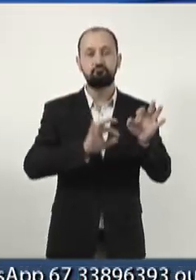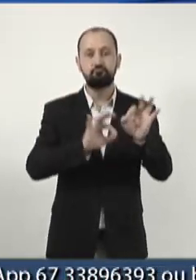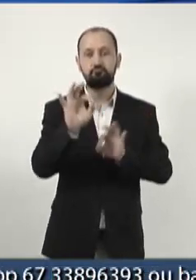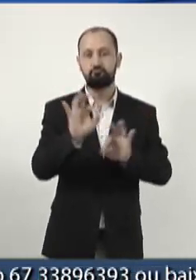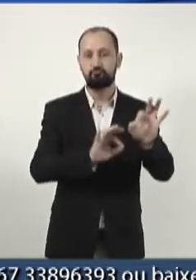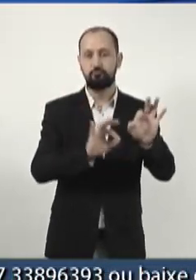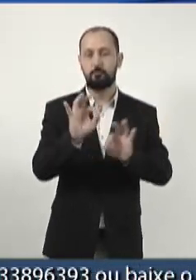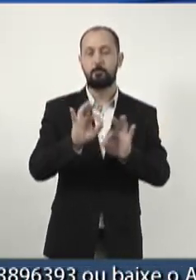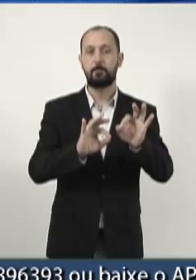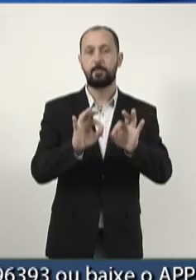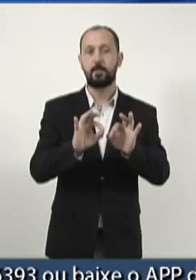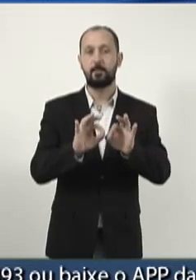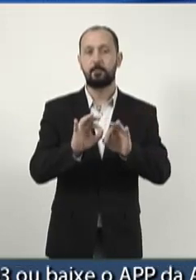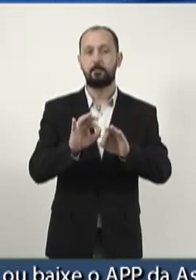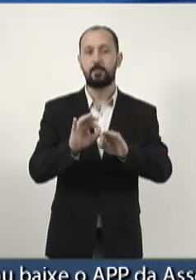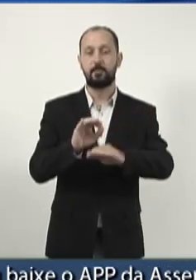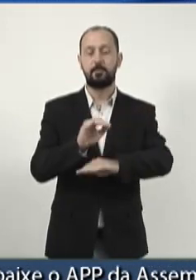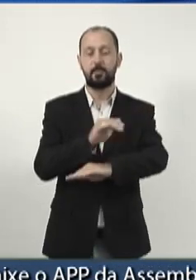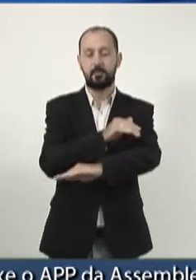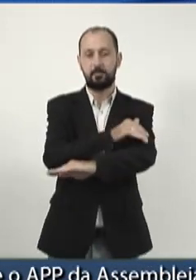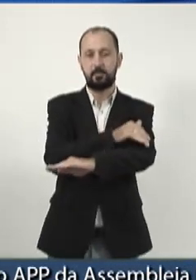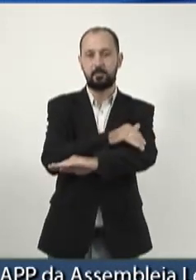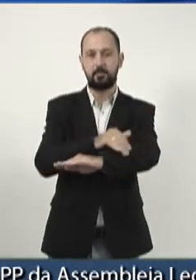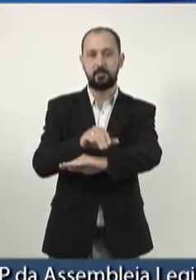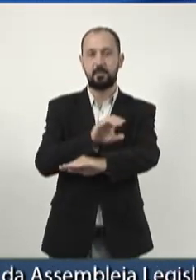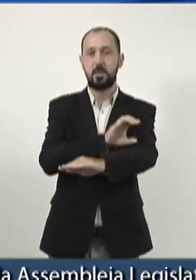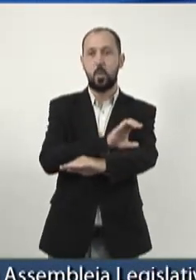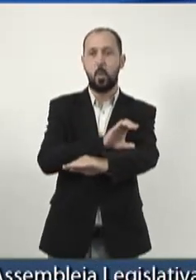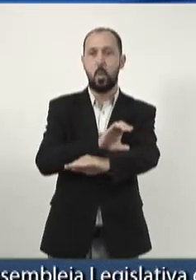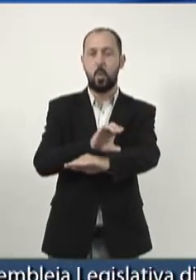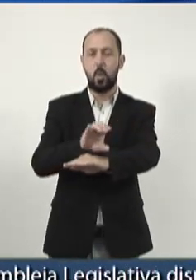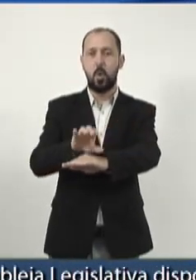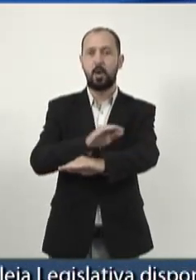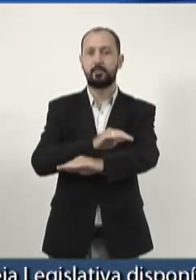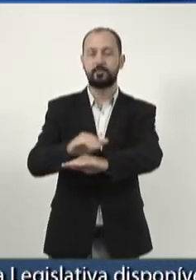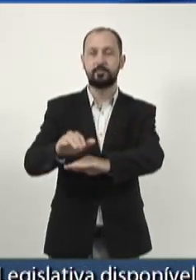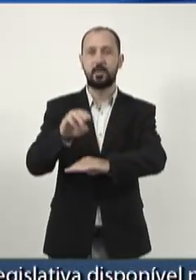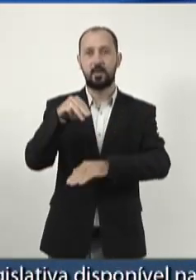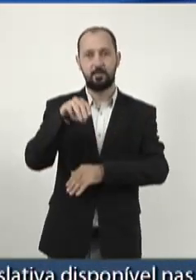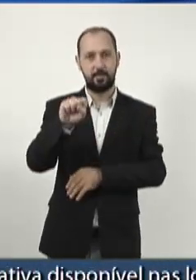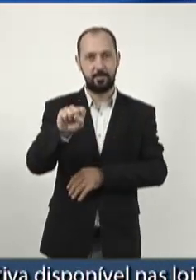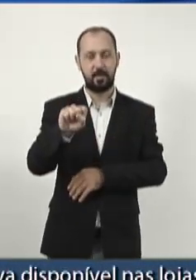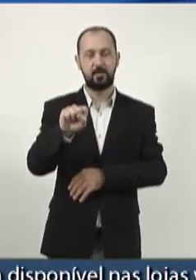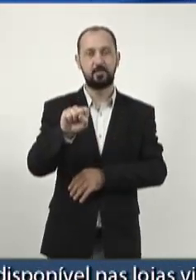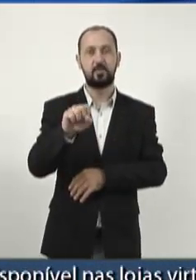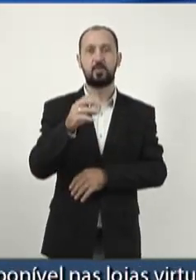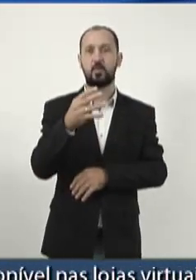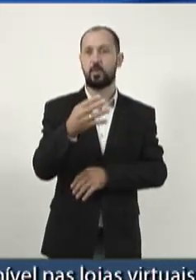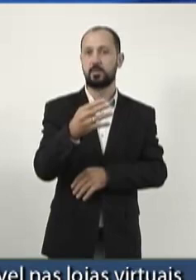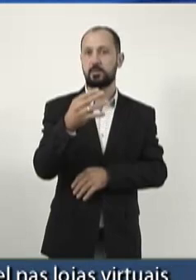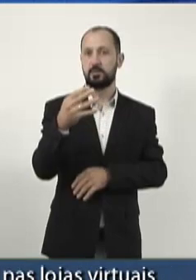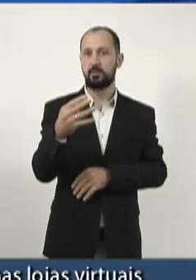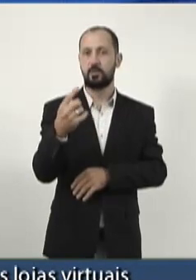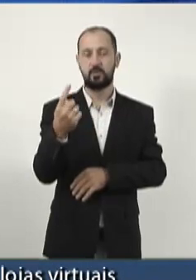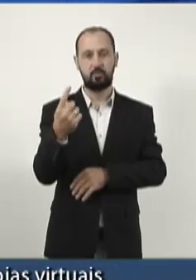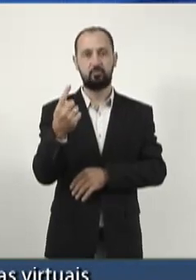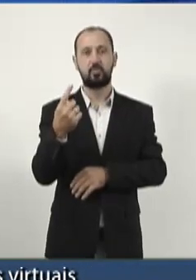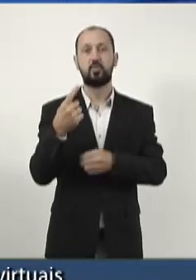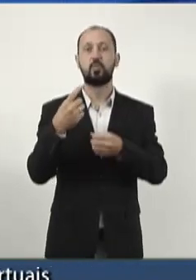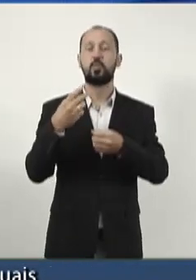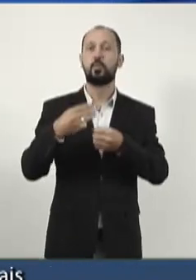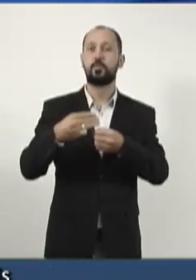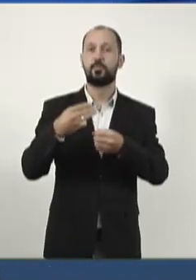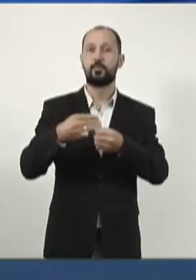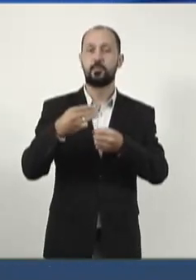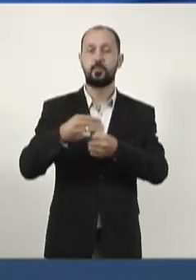realizado patrulhamento e cascalhamento na rodovia estadual MS 441, no município de